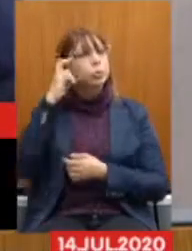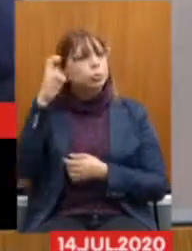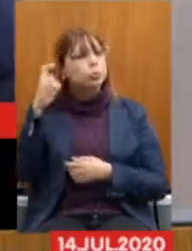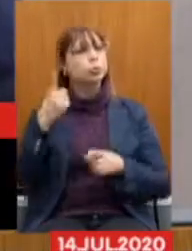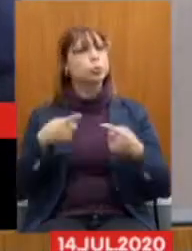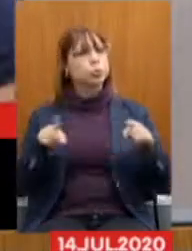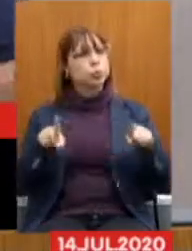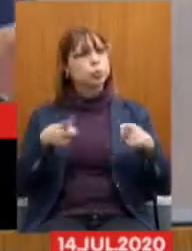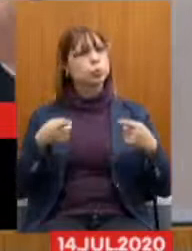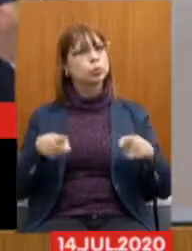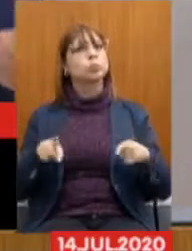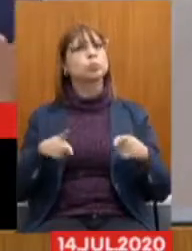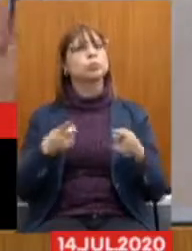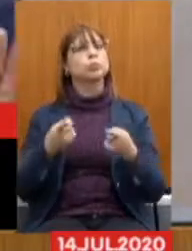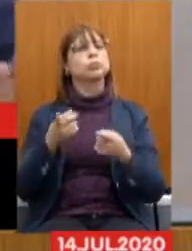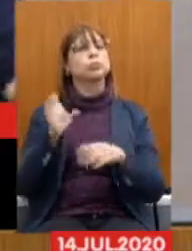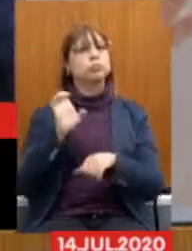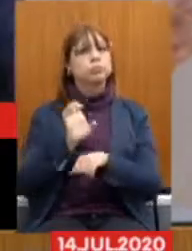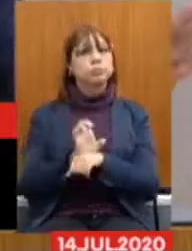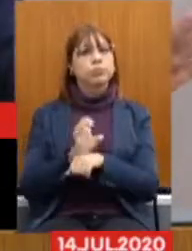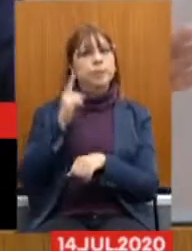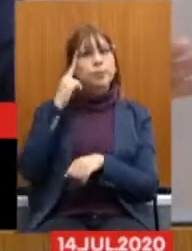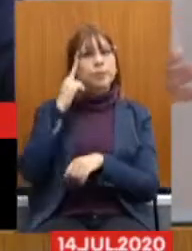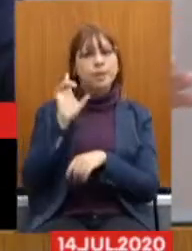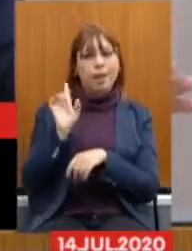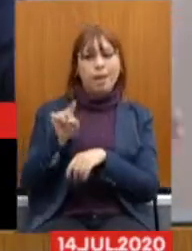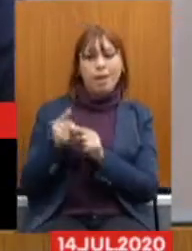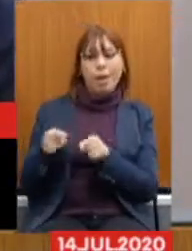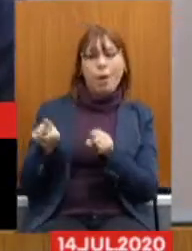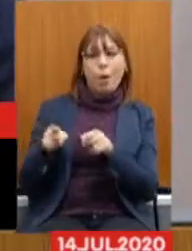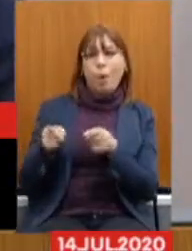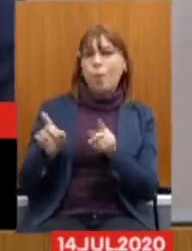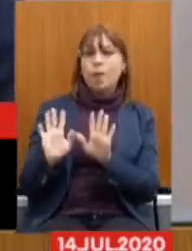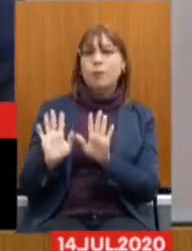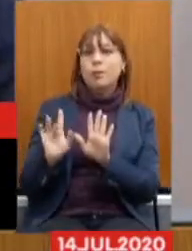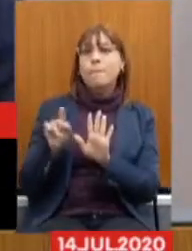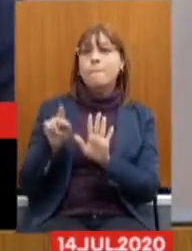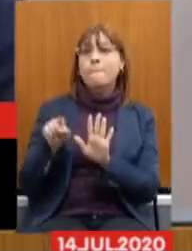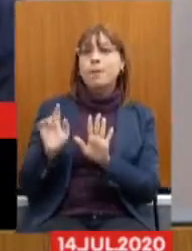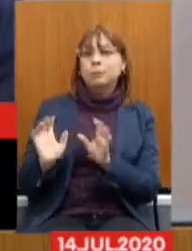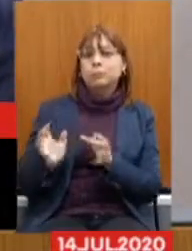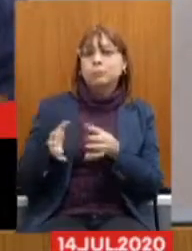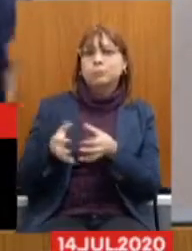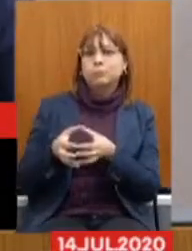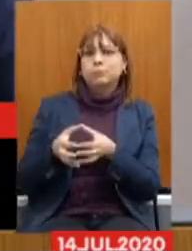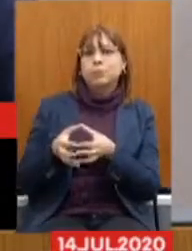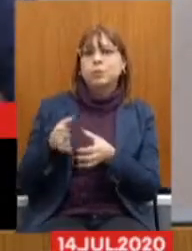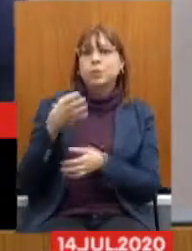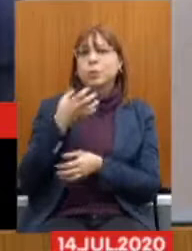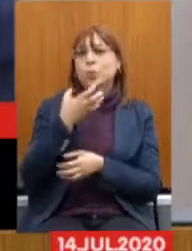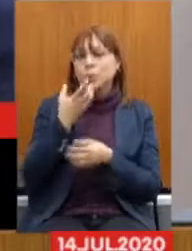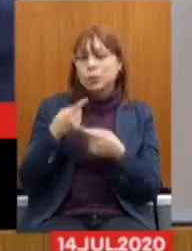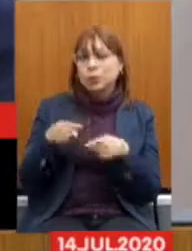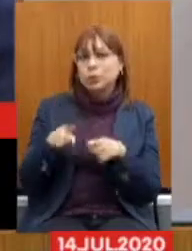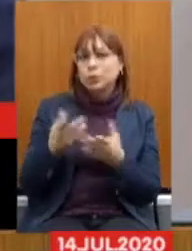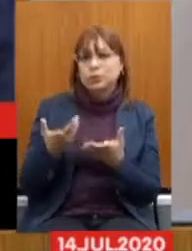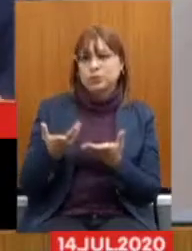que o Estado estava tratando não como orquestra, mas como banda de música, não falando da banda.